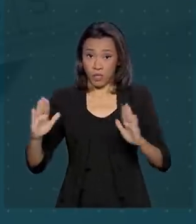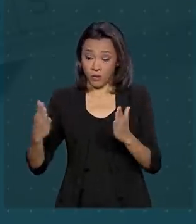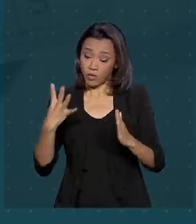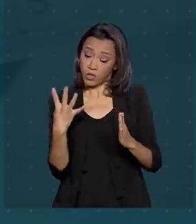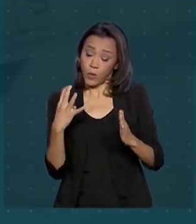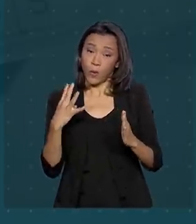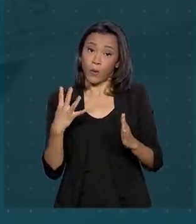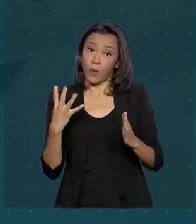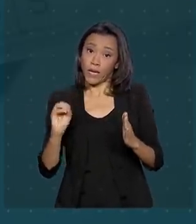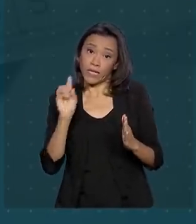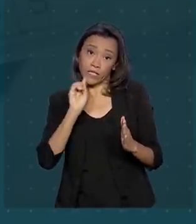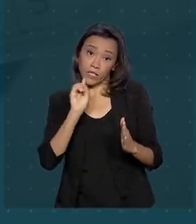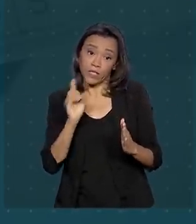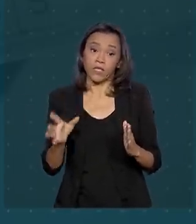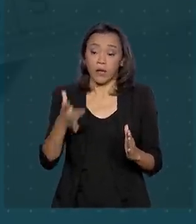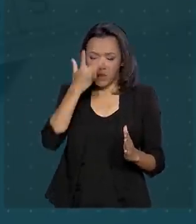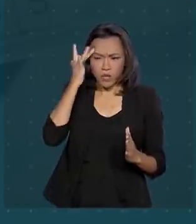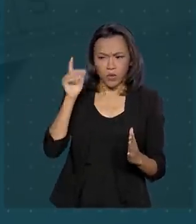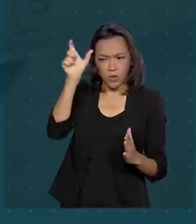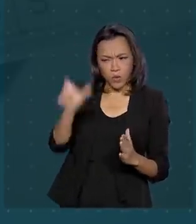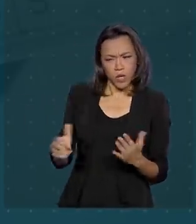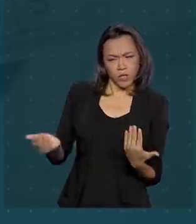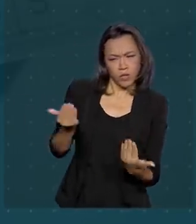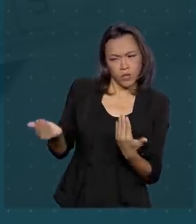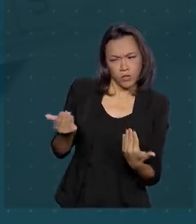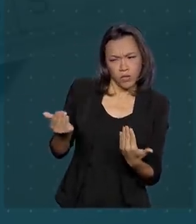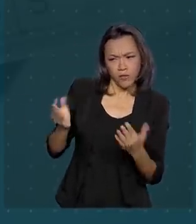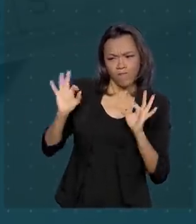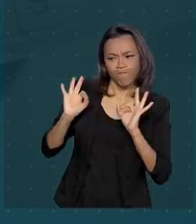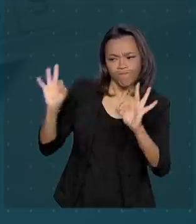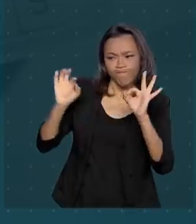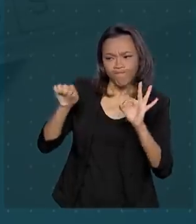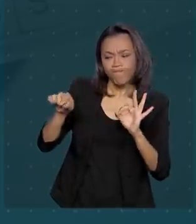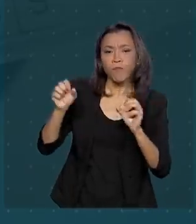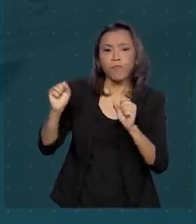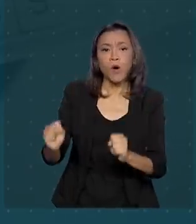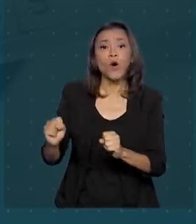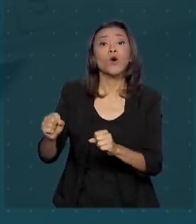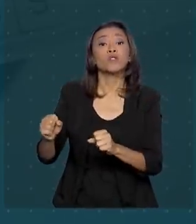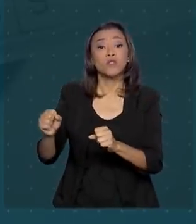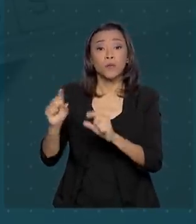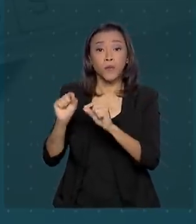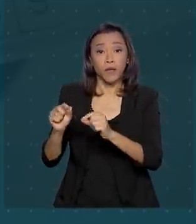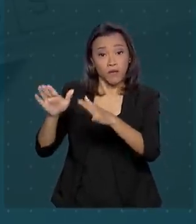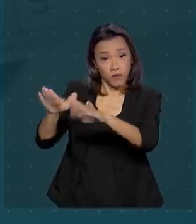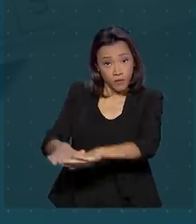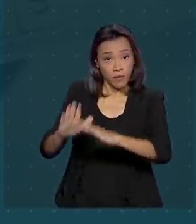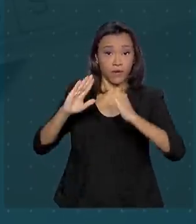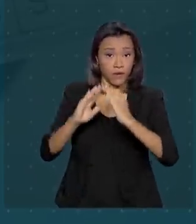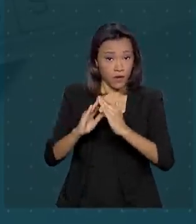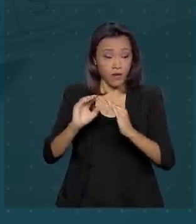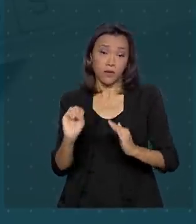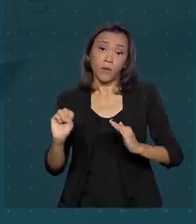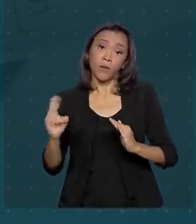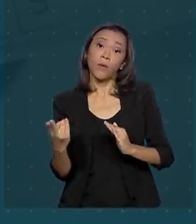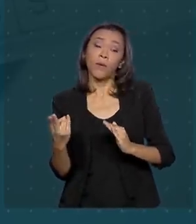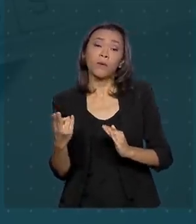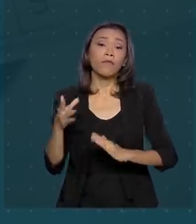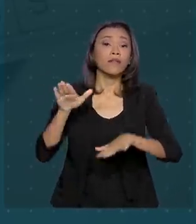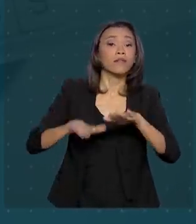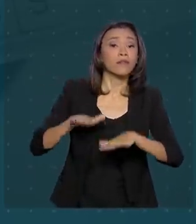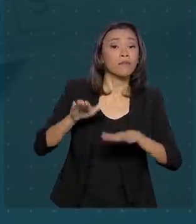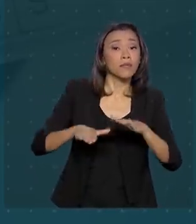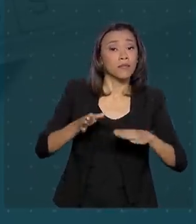isolamento dos pacientes suspeitos ou confirmados pode ser feito em ambiente domiciliar ou, conforme